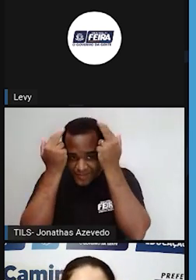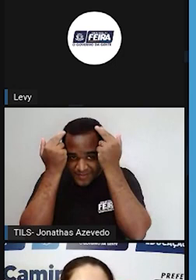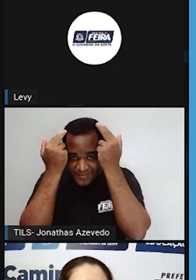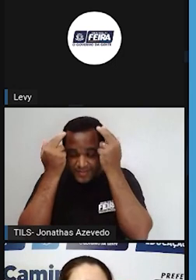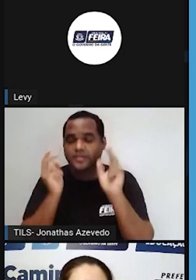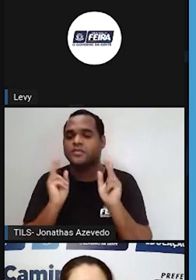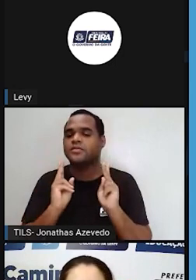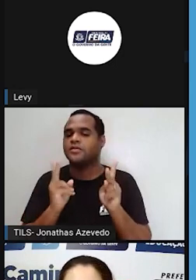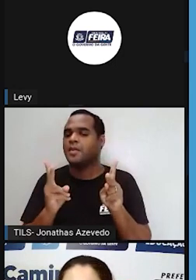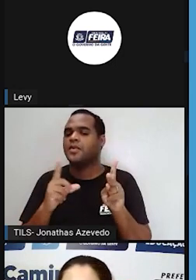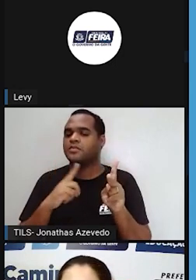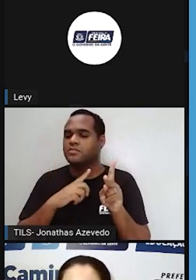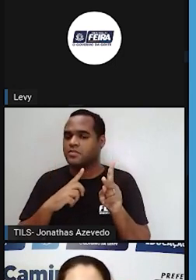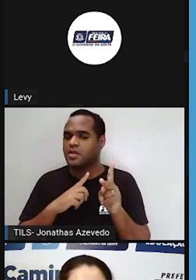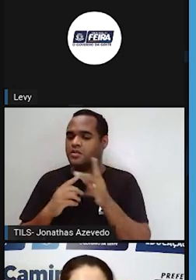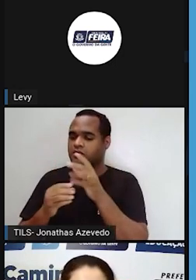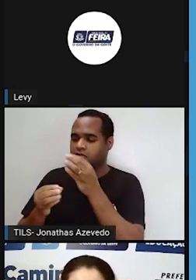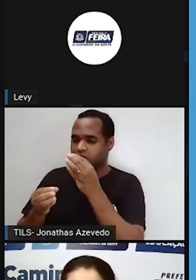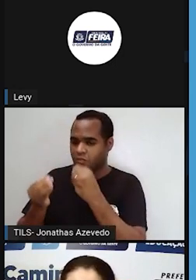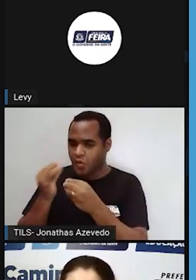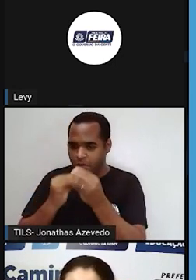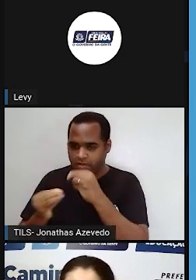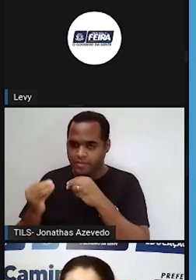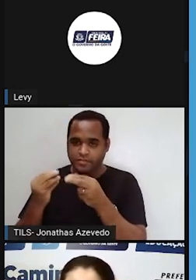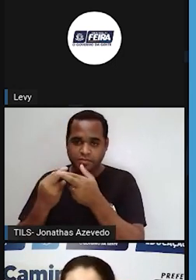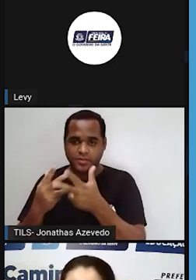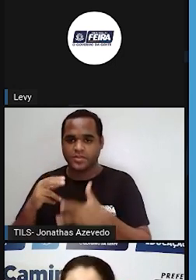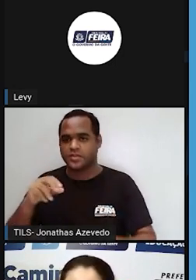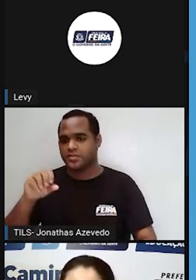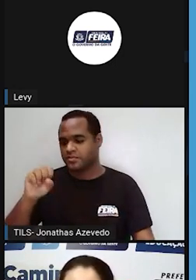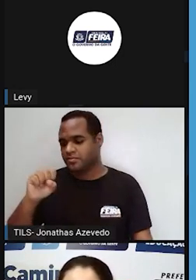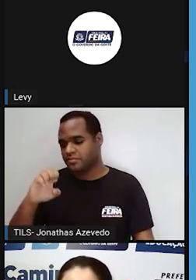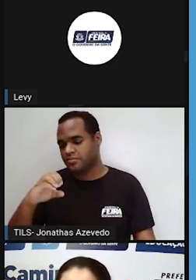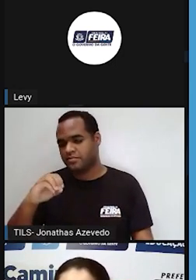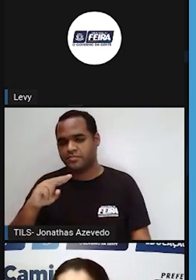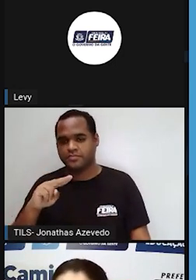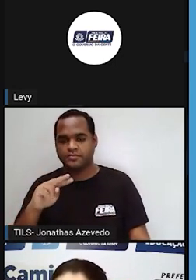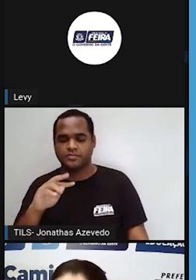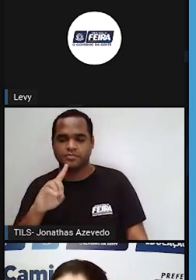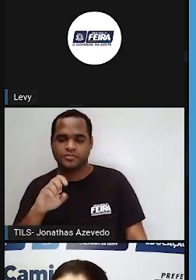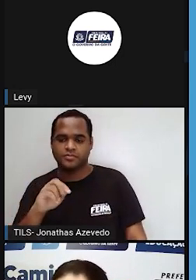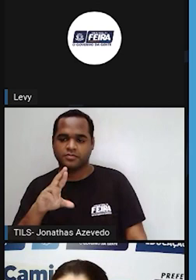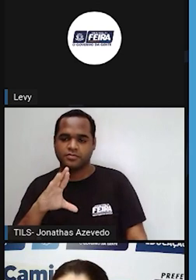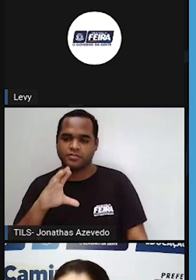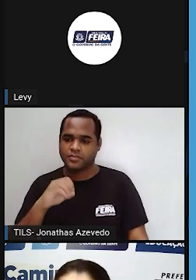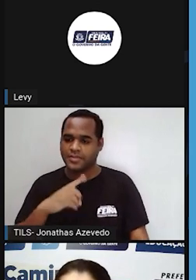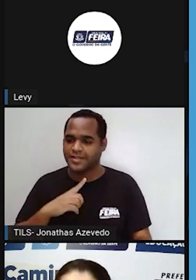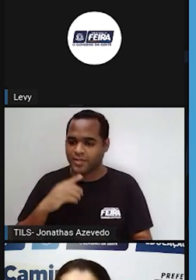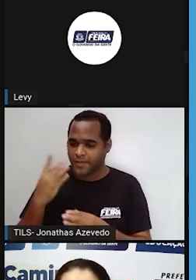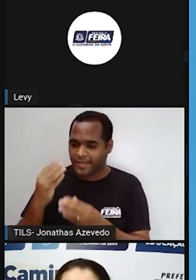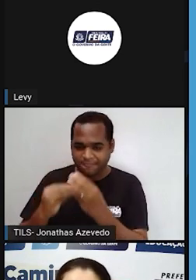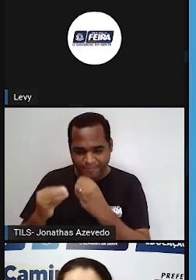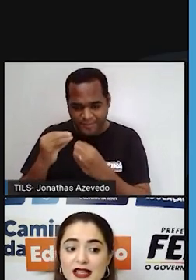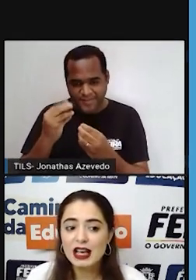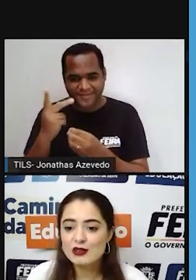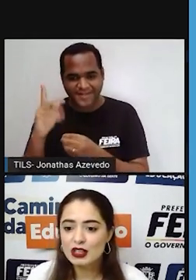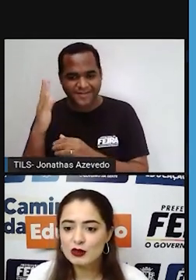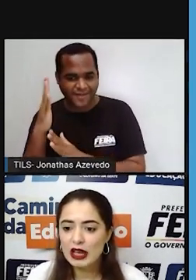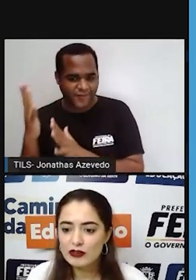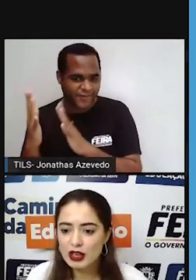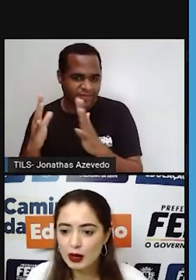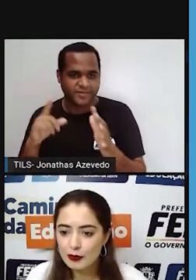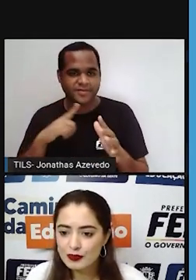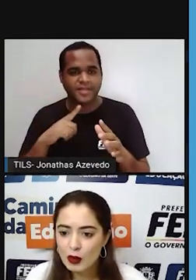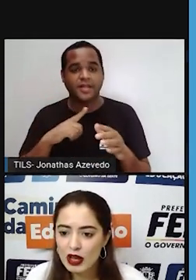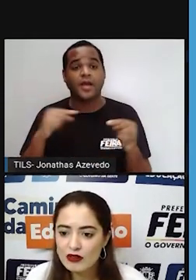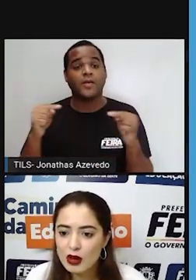sendo um consumidor secundário, porque o coelho foi lá e se alimentou diretamente das plantas. Vamos pegar esse caso aqui